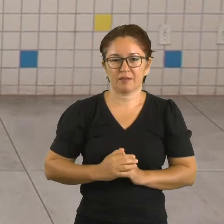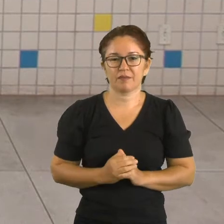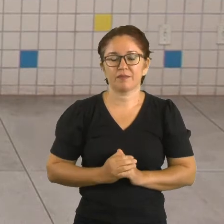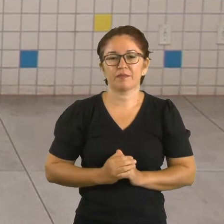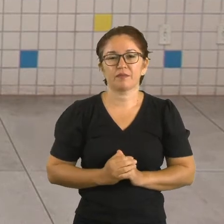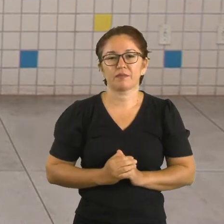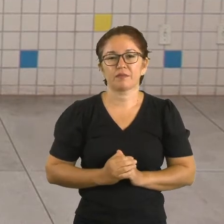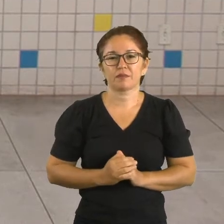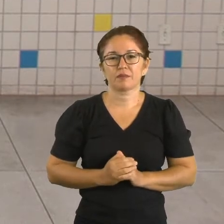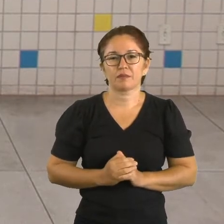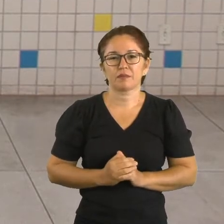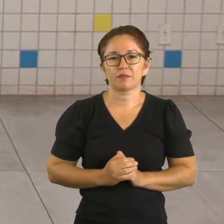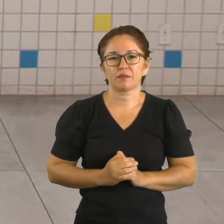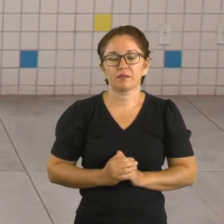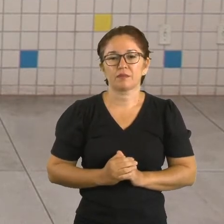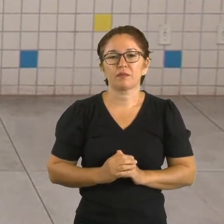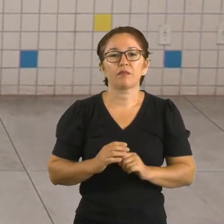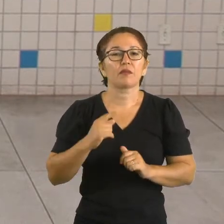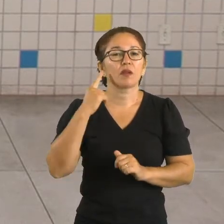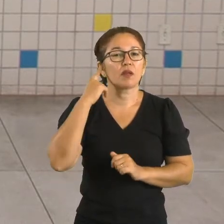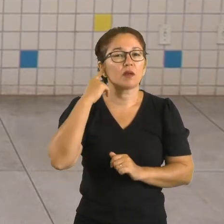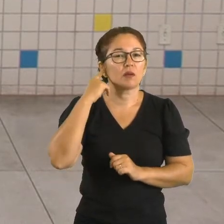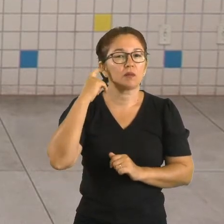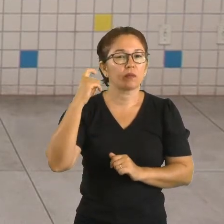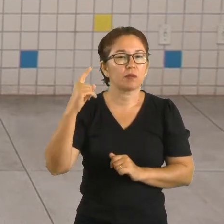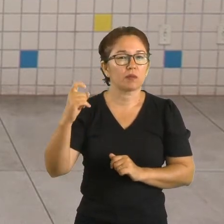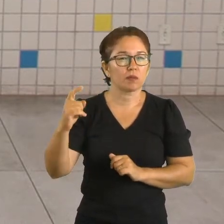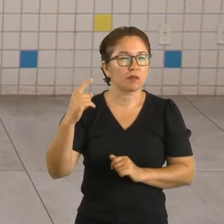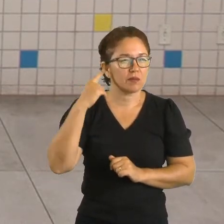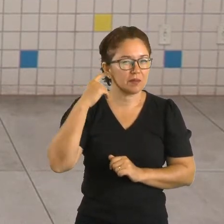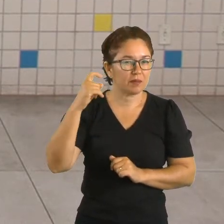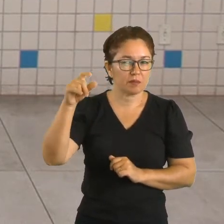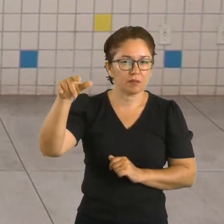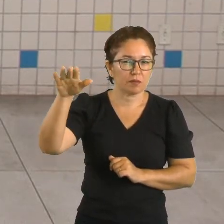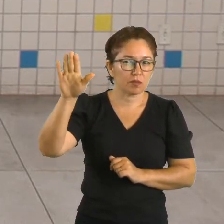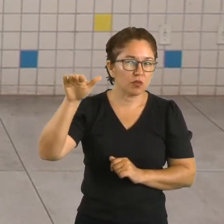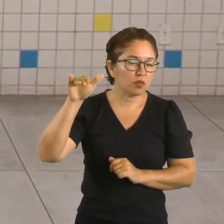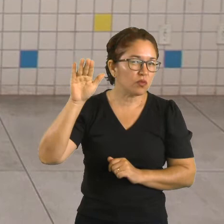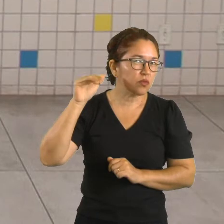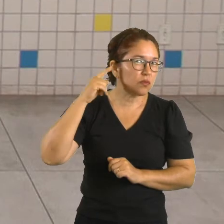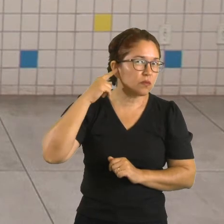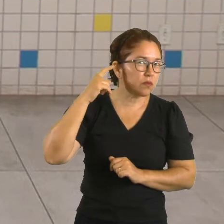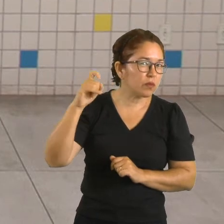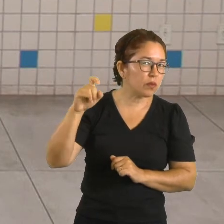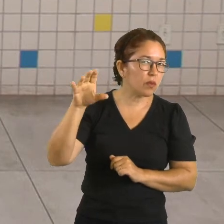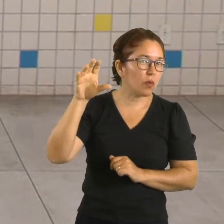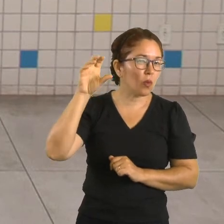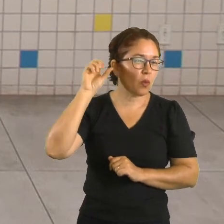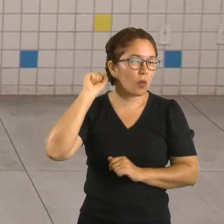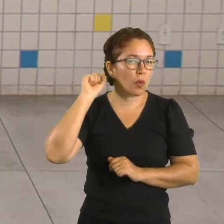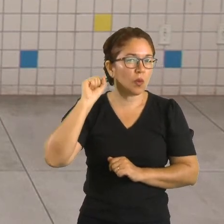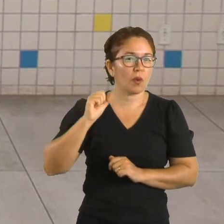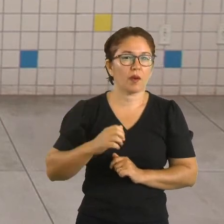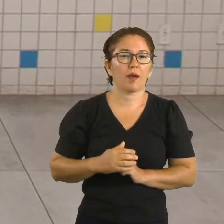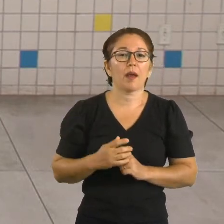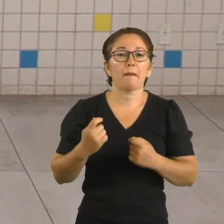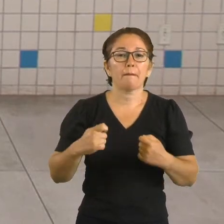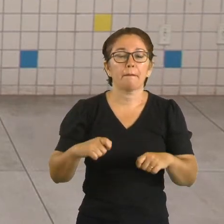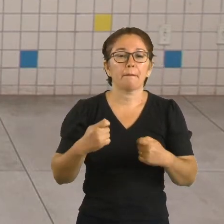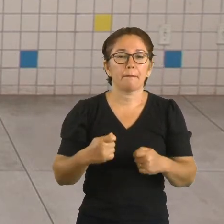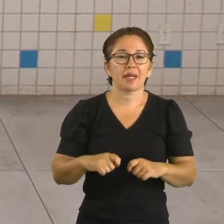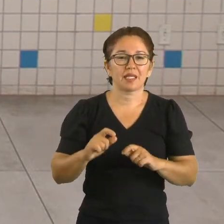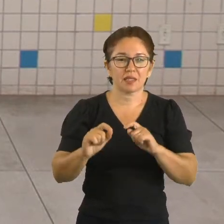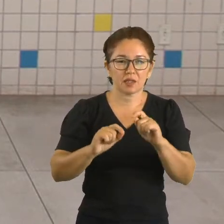-sons. As ondas sonoras são ondas mecânicas que formam, que desta forma necessitam de um meio material para se